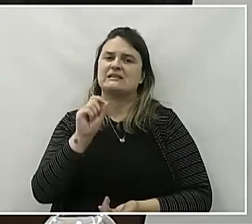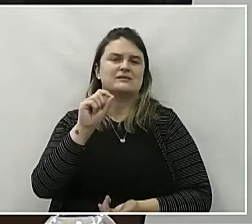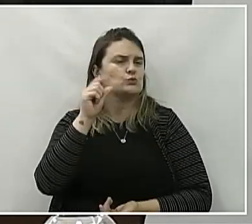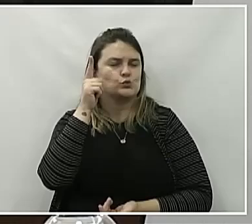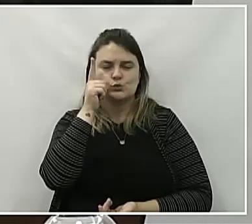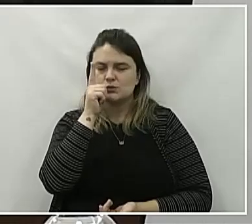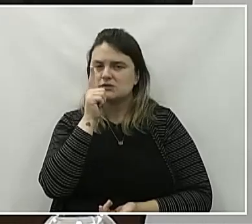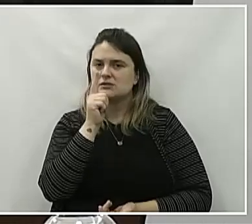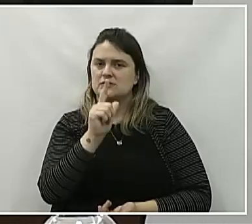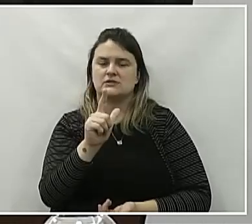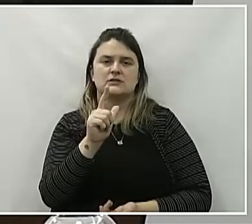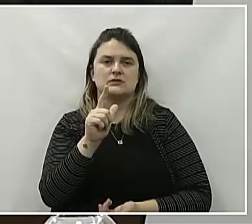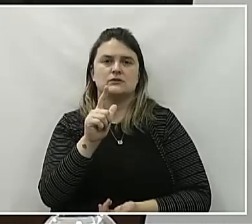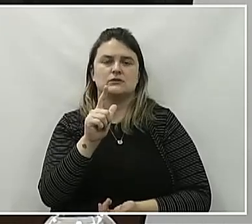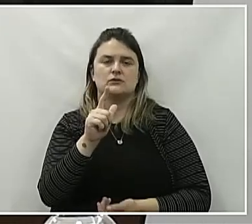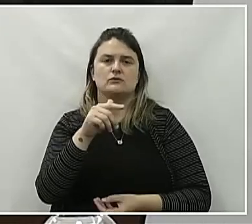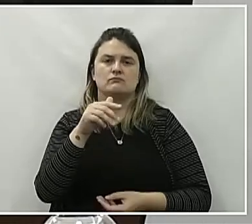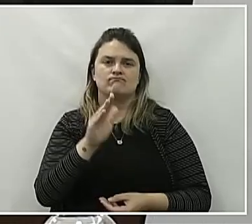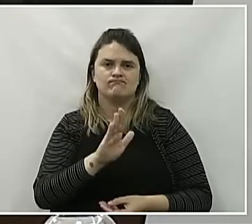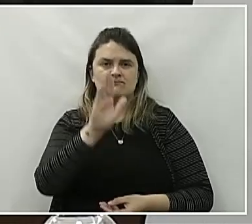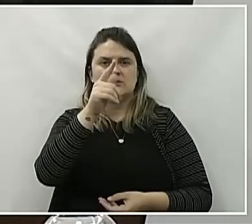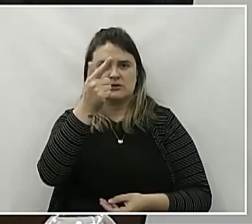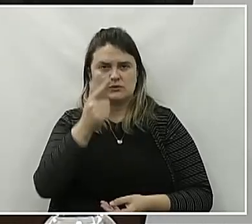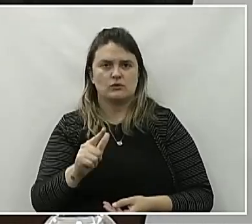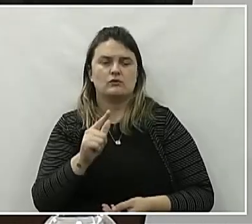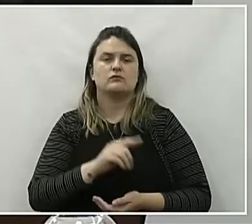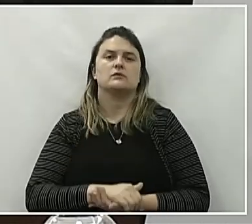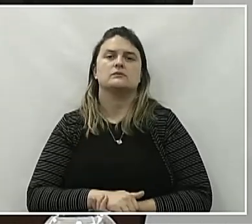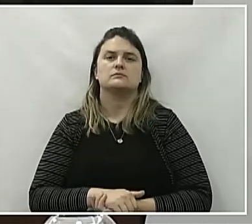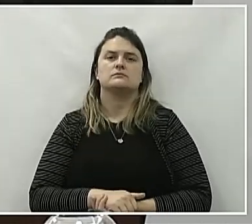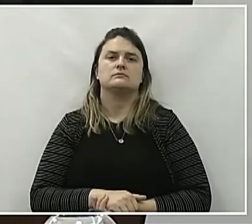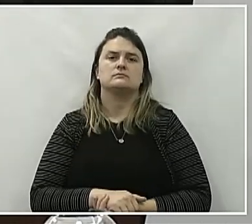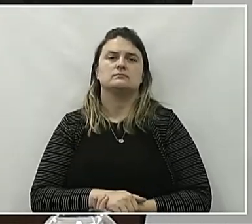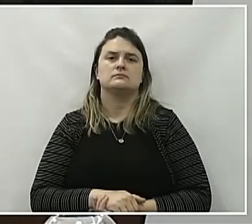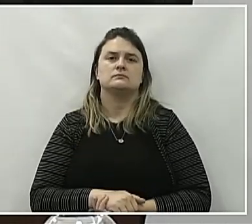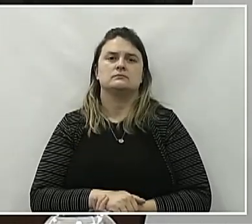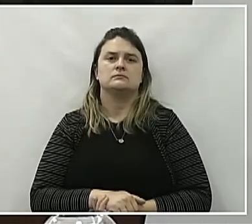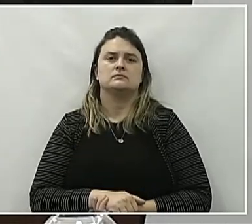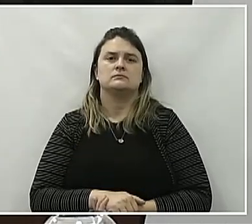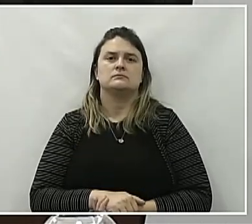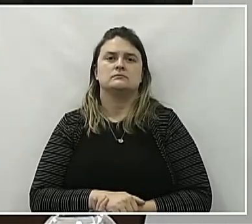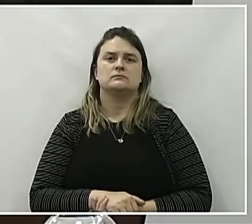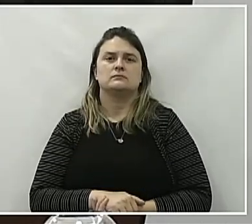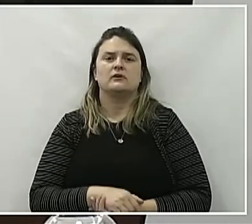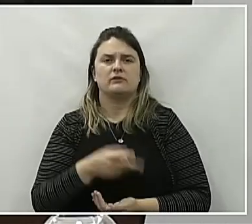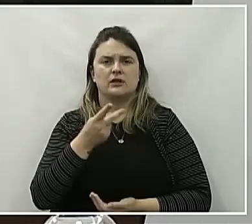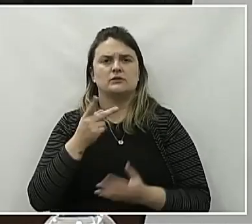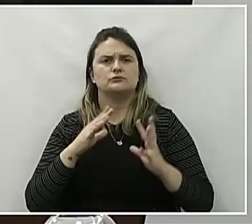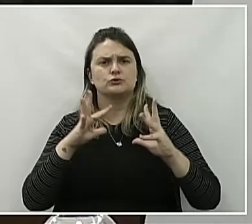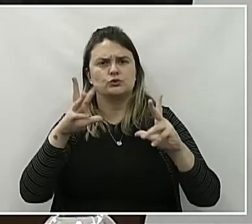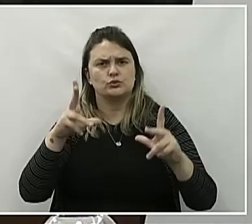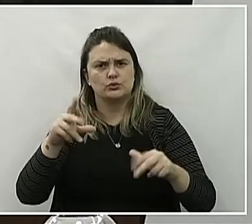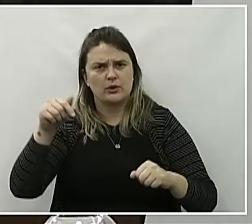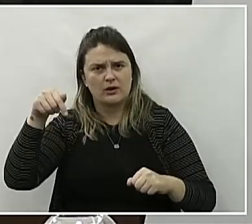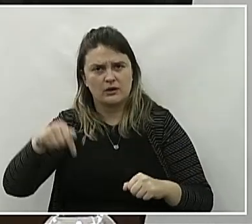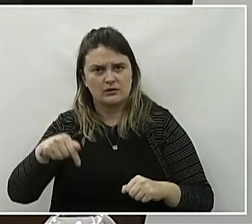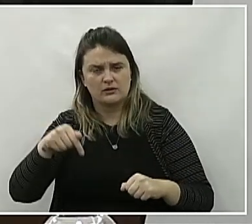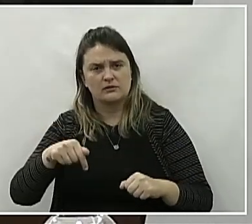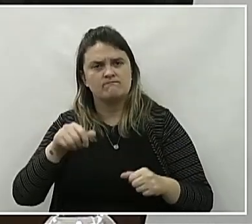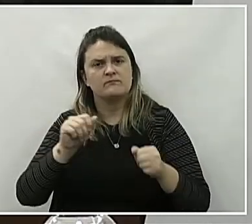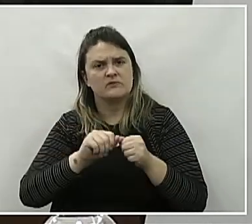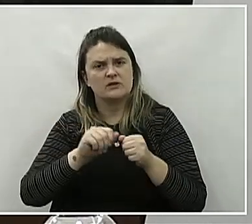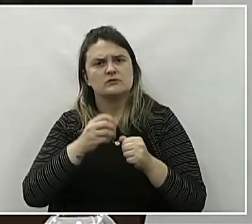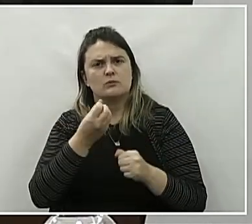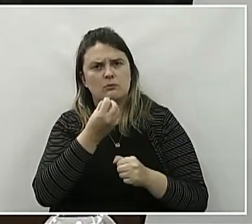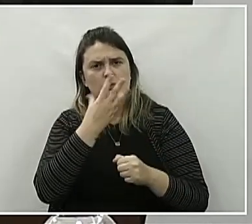não conseguiram obter essa votação, dizer que todos aqui fazem